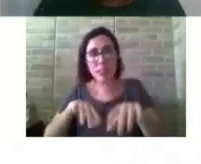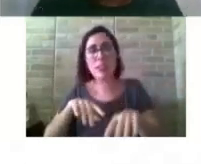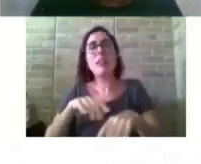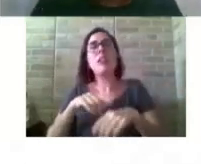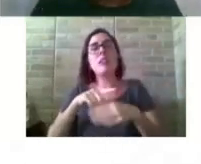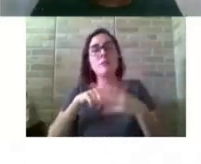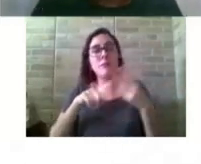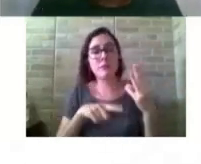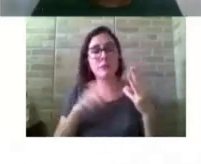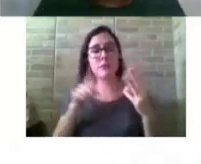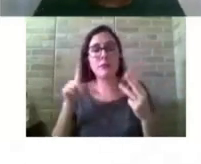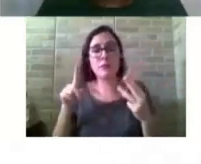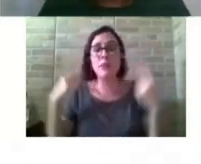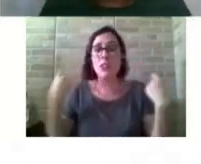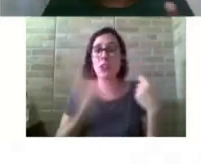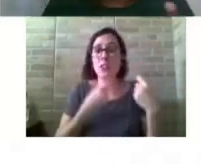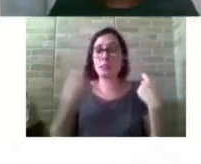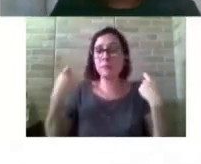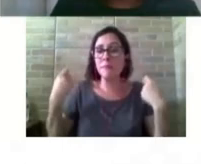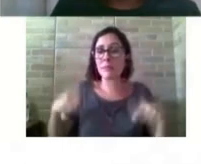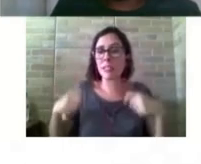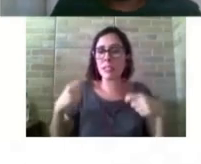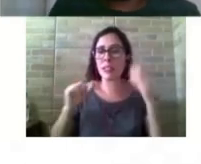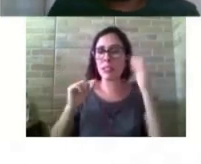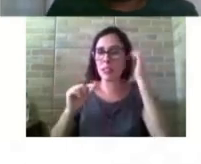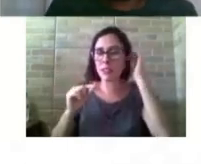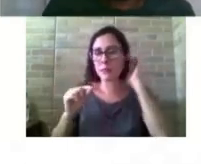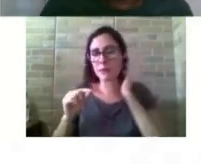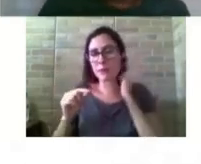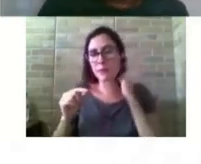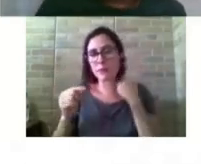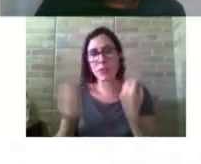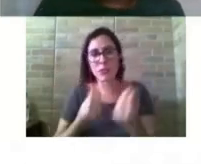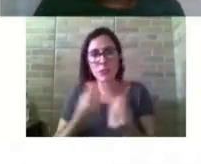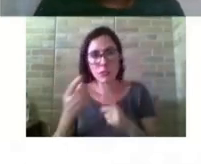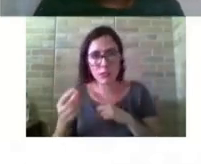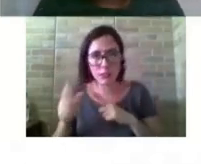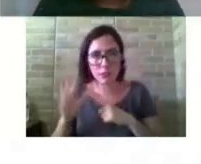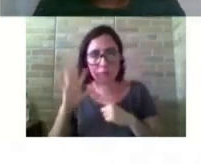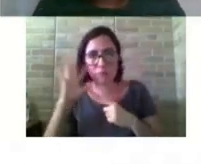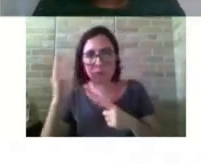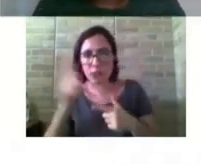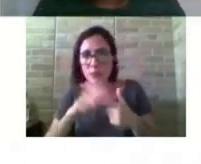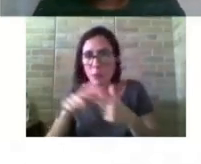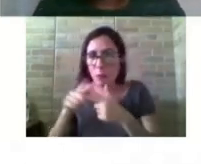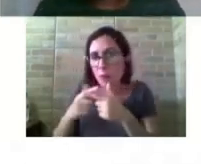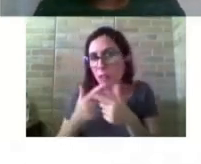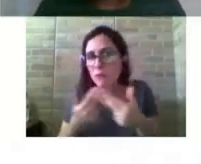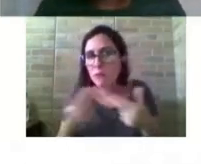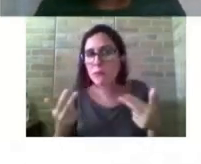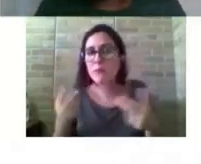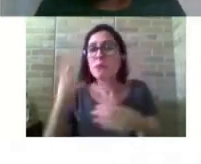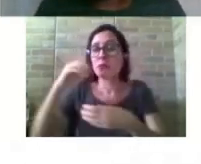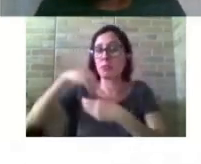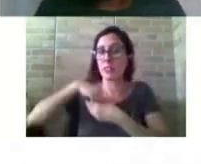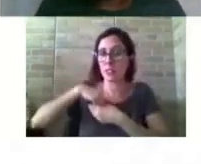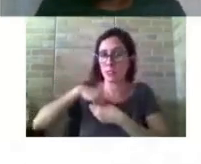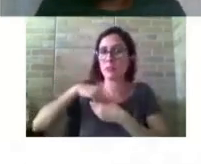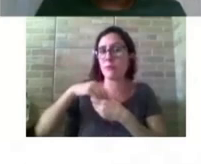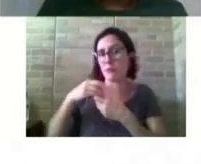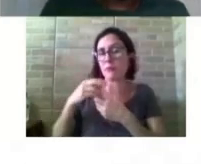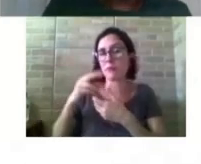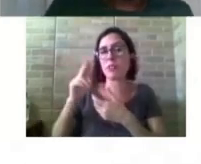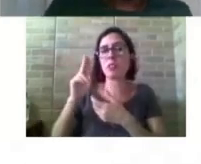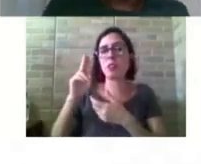a gente precisa trabalhar em torno da solução dos problemas tantos internos e